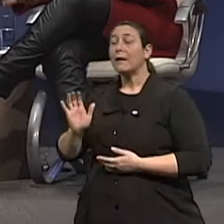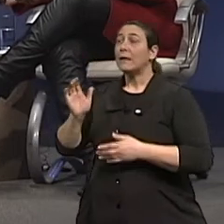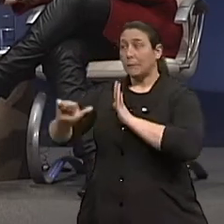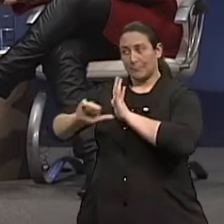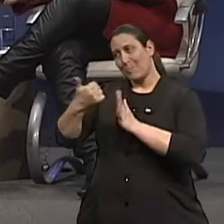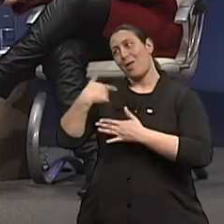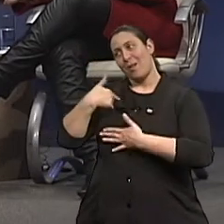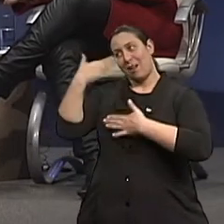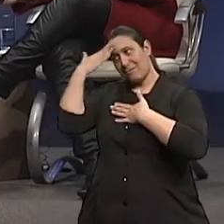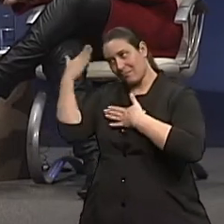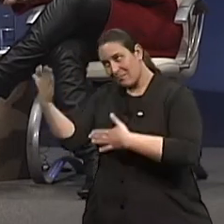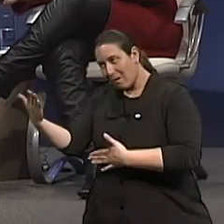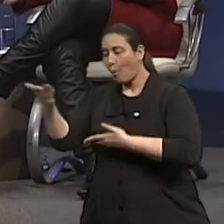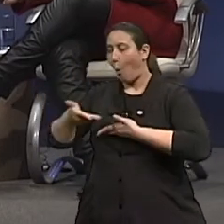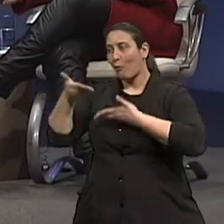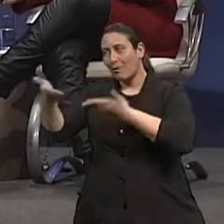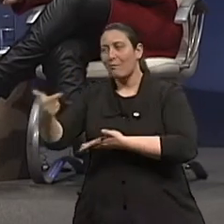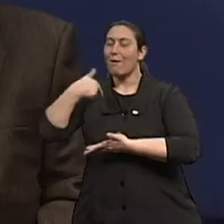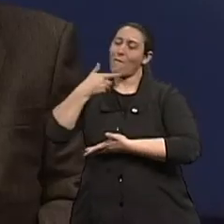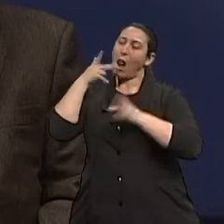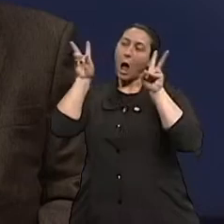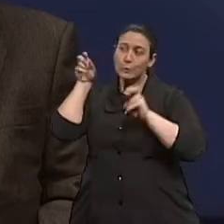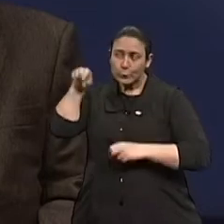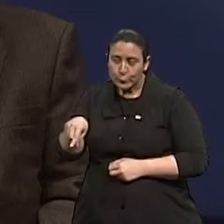sobre o assunto e, iniciando essa conversa,